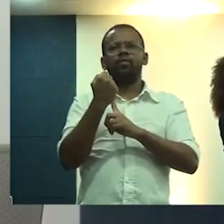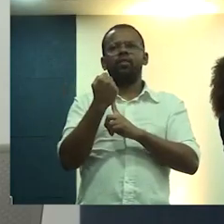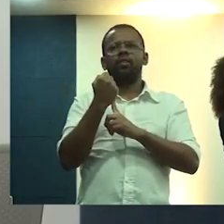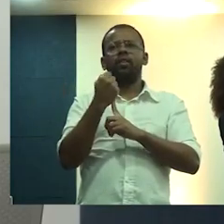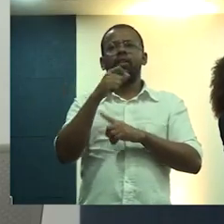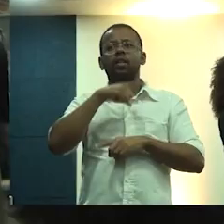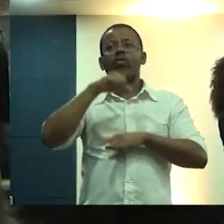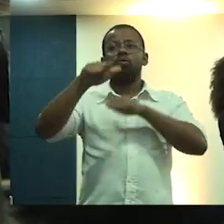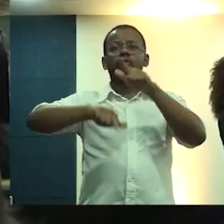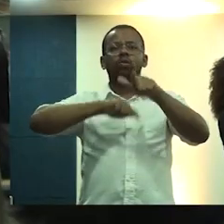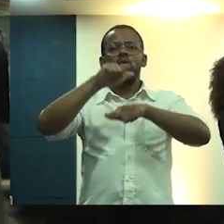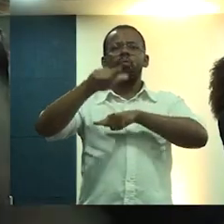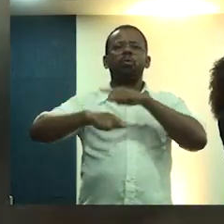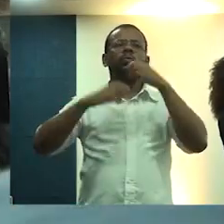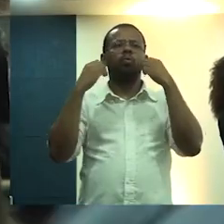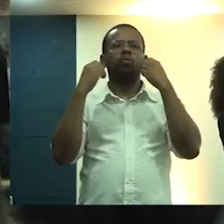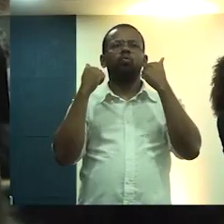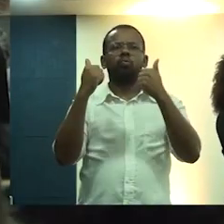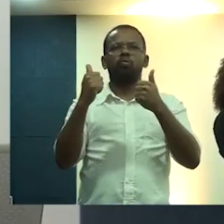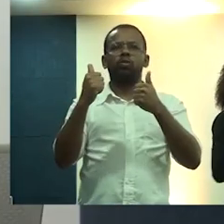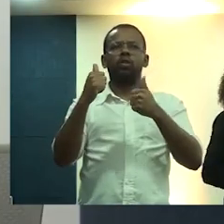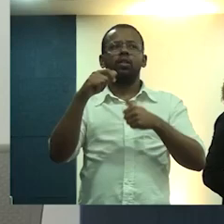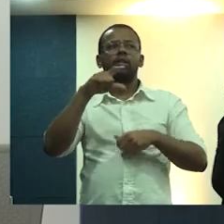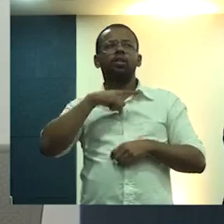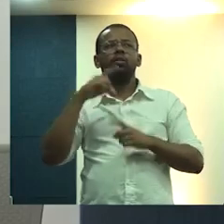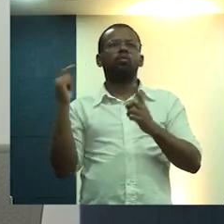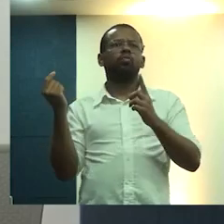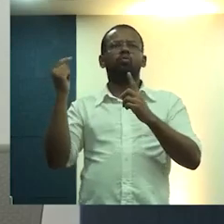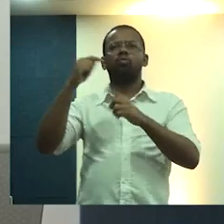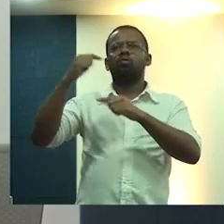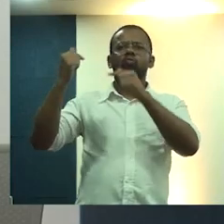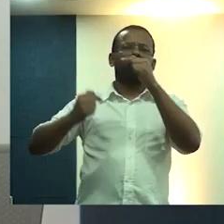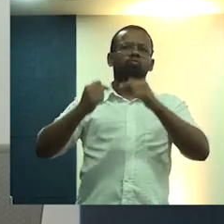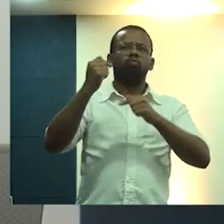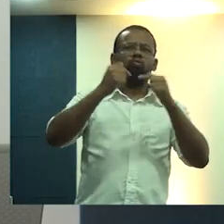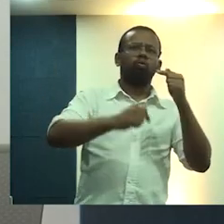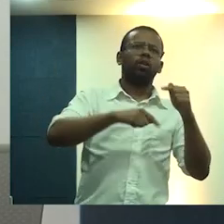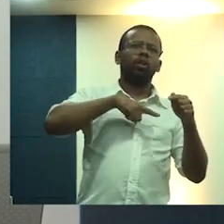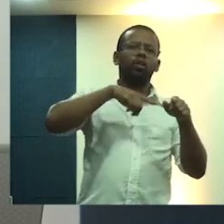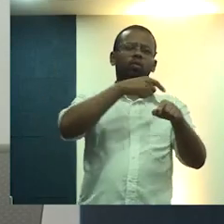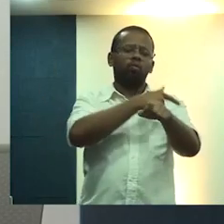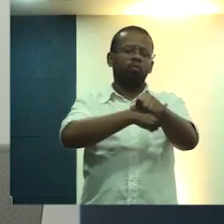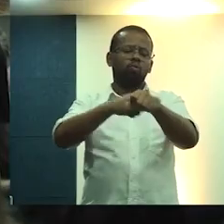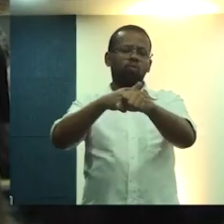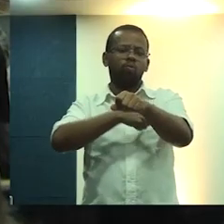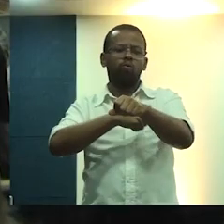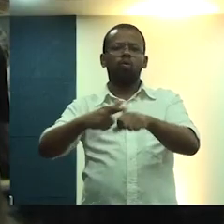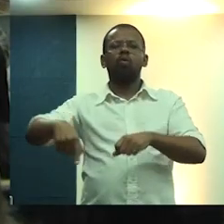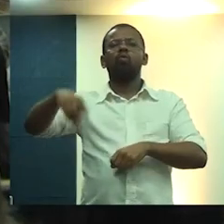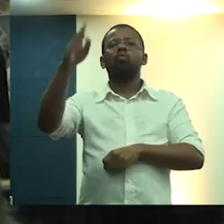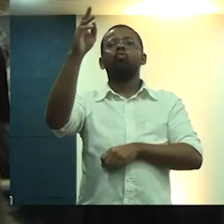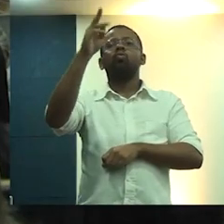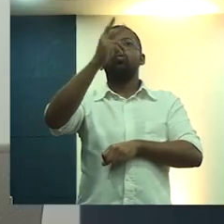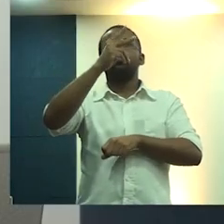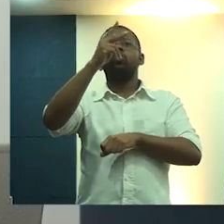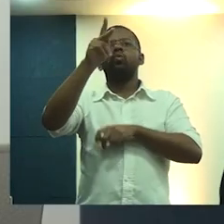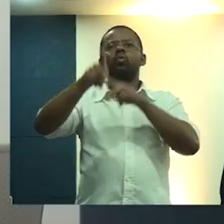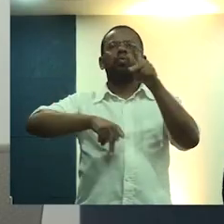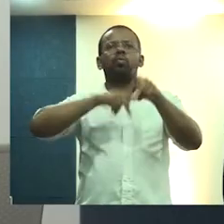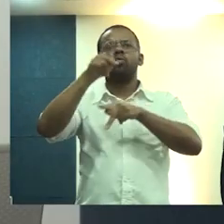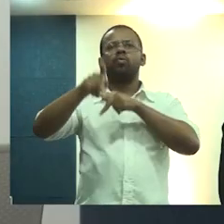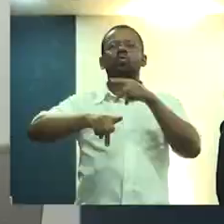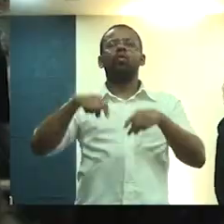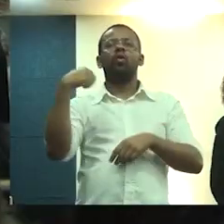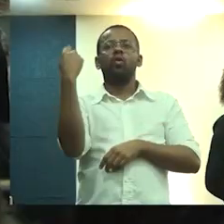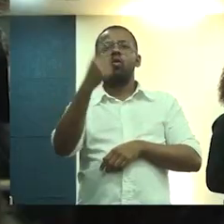A gente tem um trabalho enorme, que se trata da politização, da educação política do nosso povo. A gente